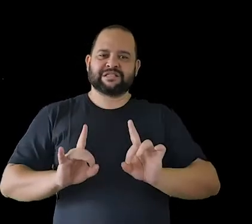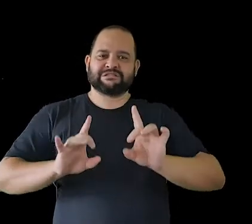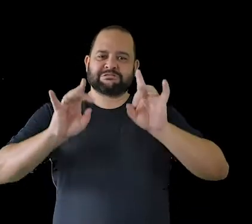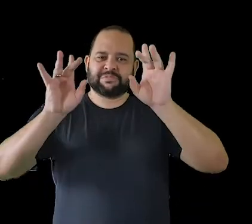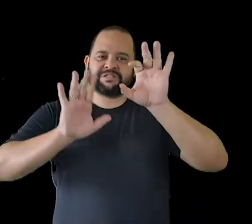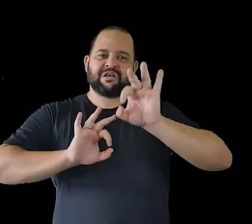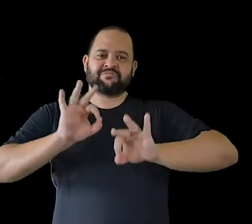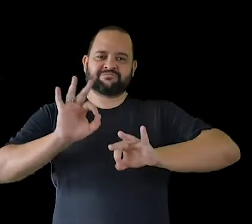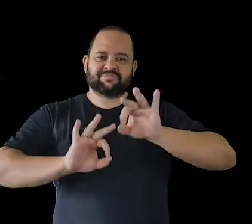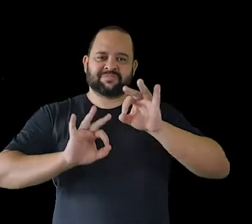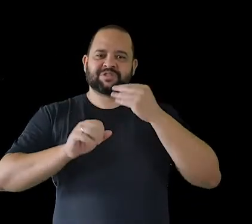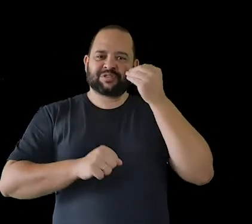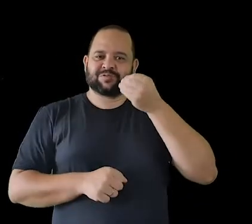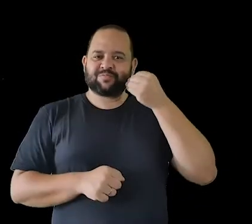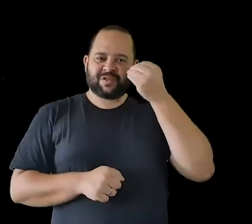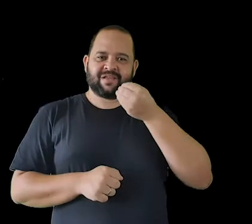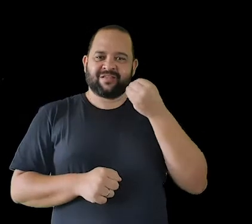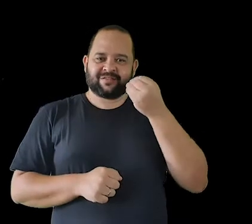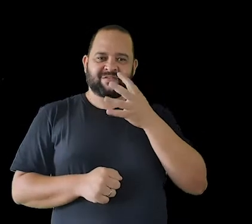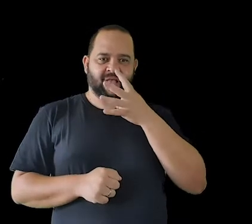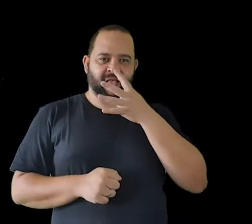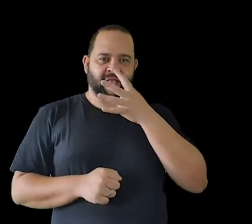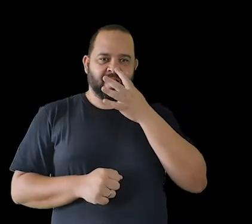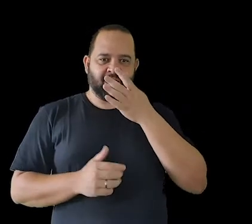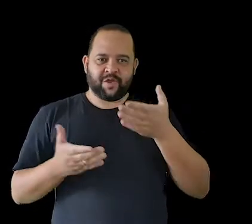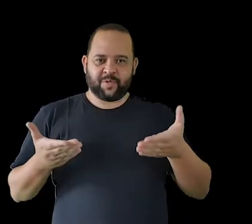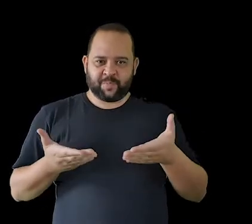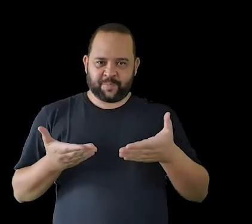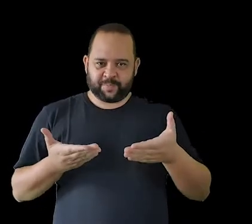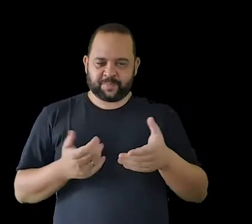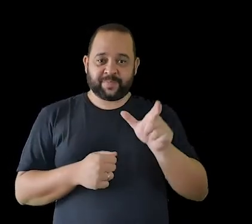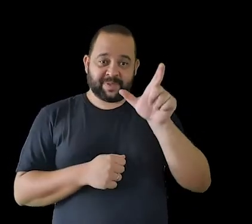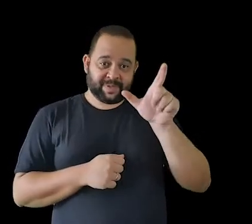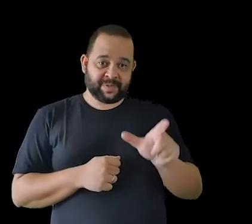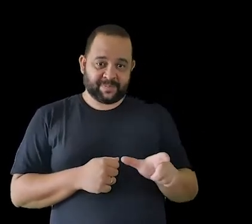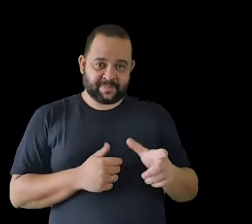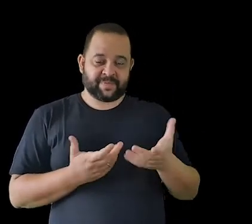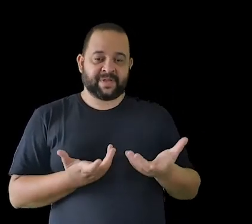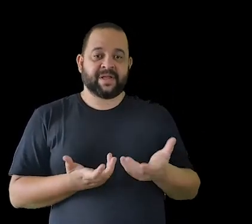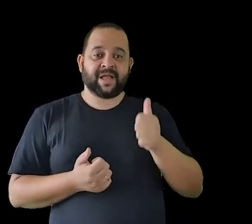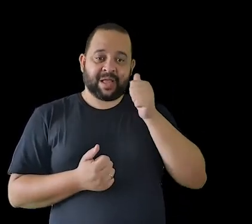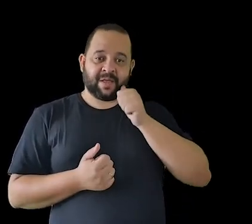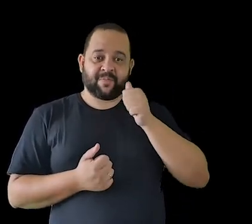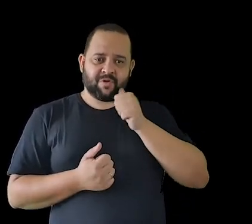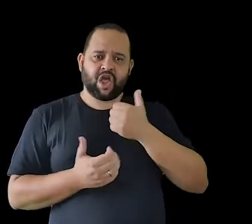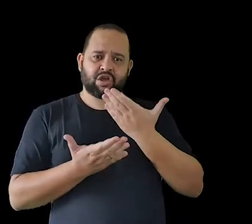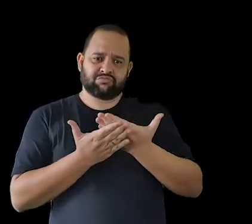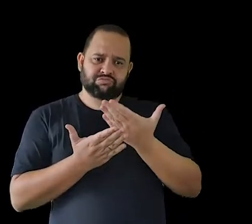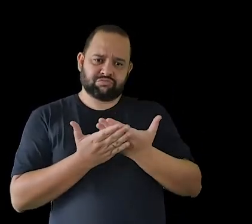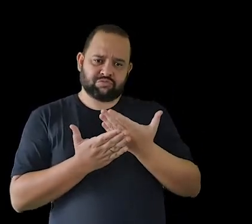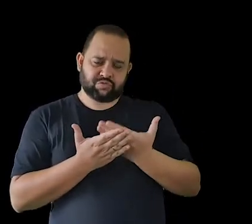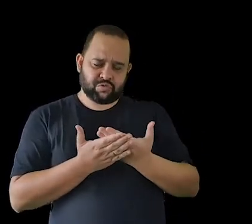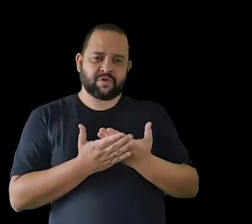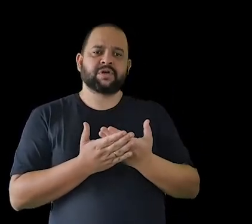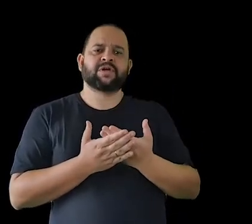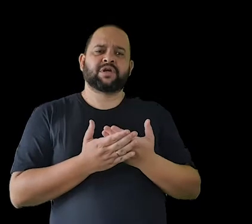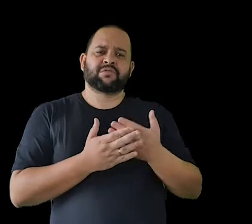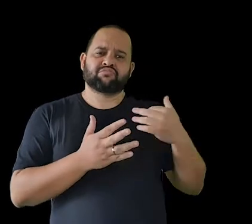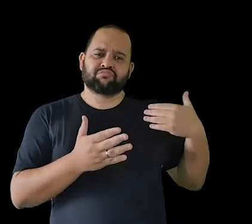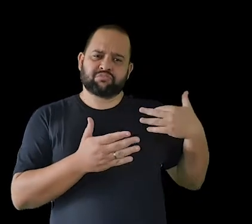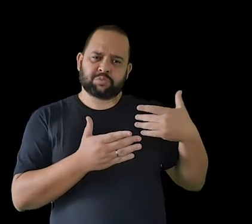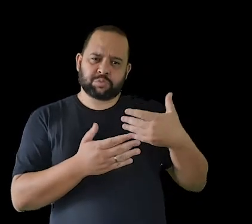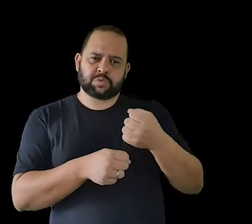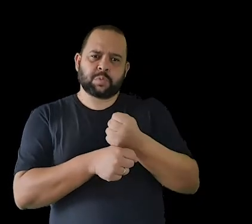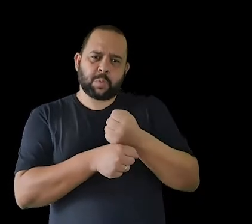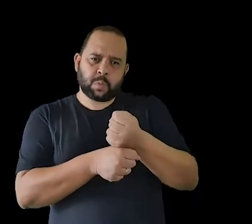e essa experiência que a gente vai ter. A Thayana estudou seus estudos de canto com o Benito Maresca, um dos